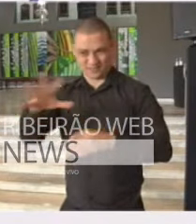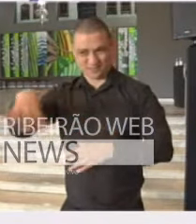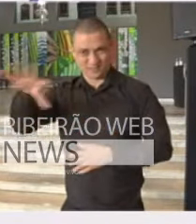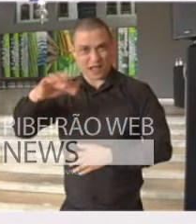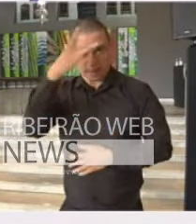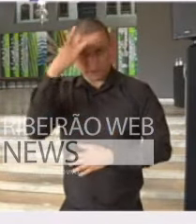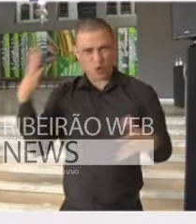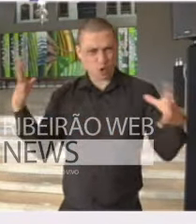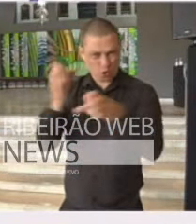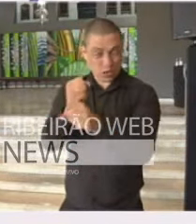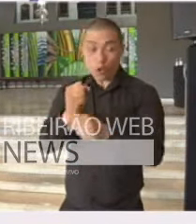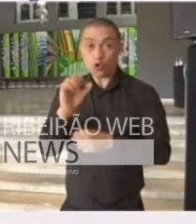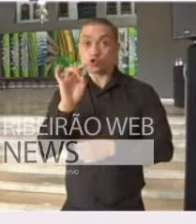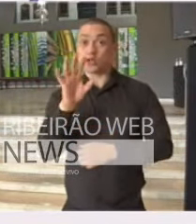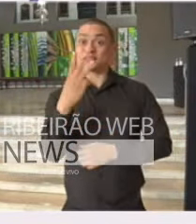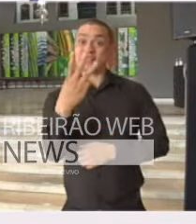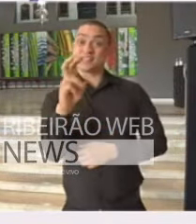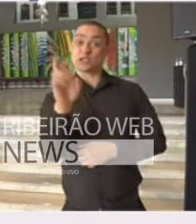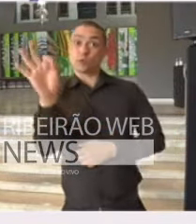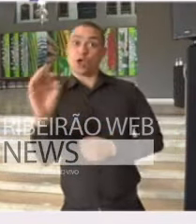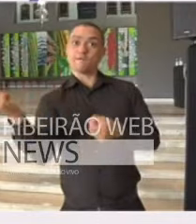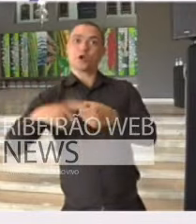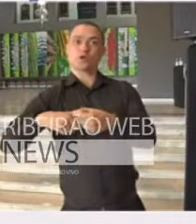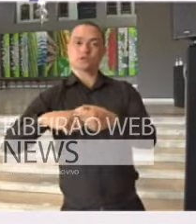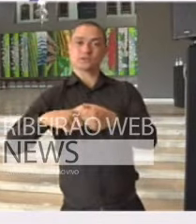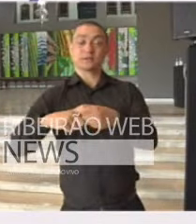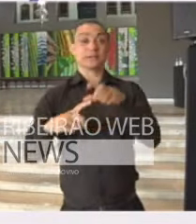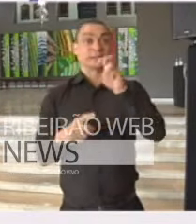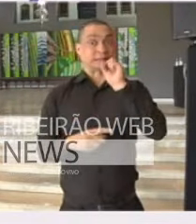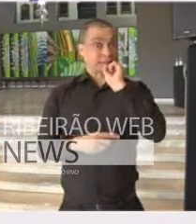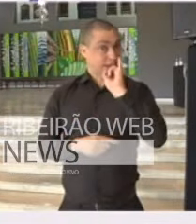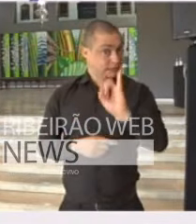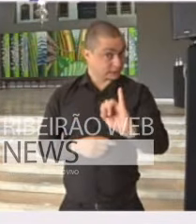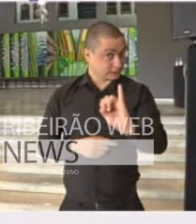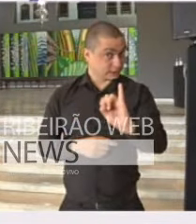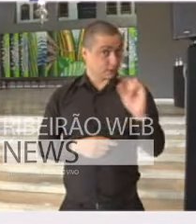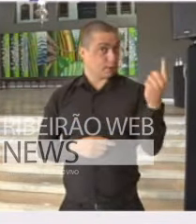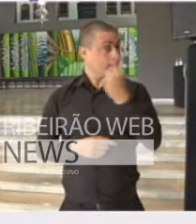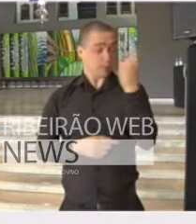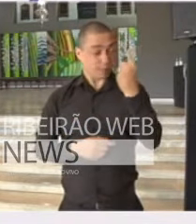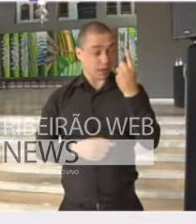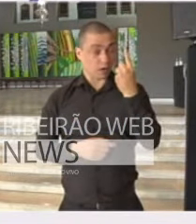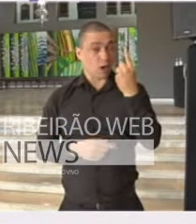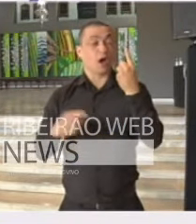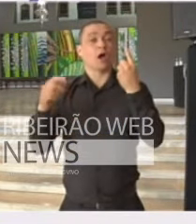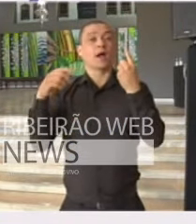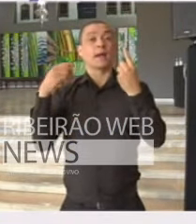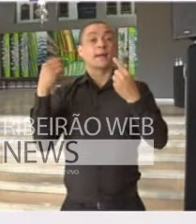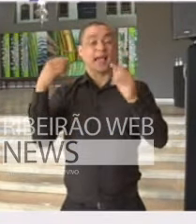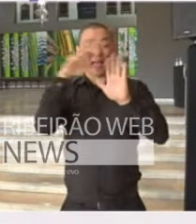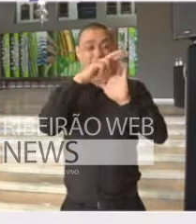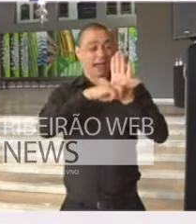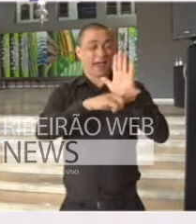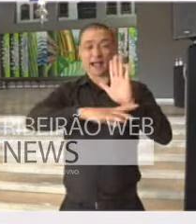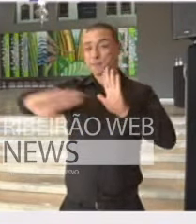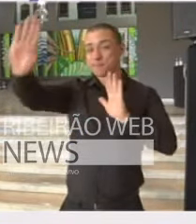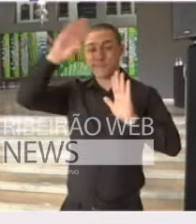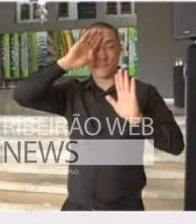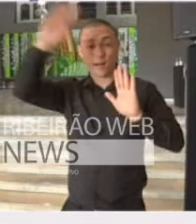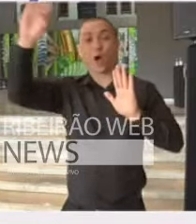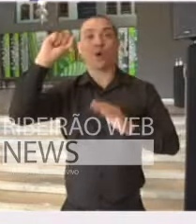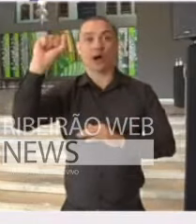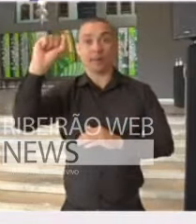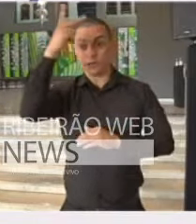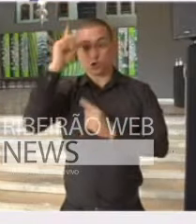que acabamos de falar. Ou seja, desde que se preserve algo que é uma regra de ouro, o